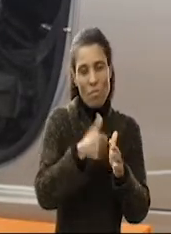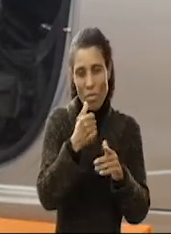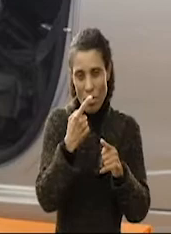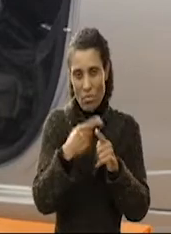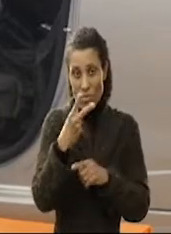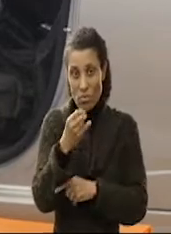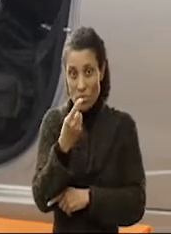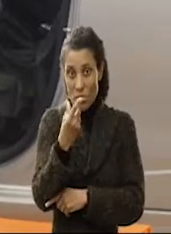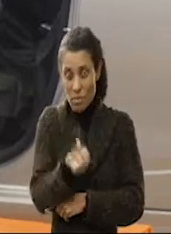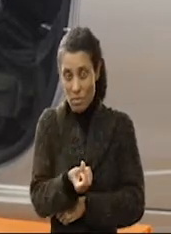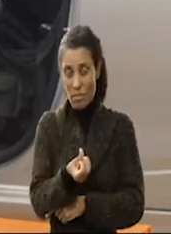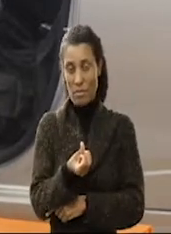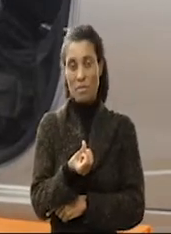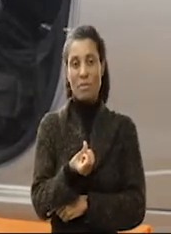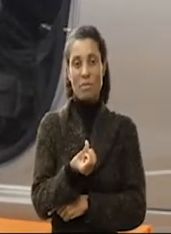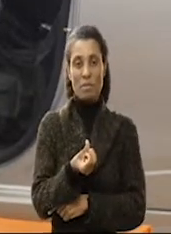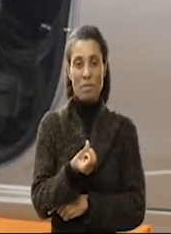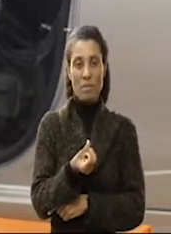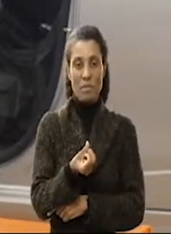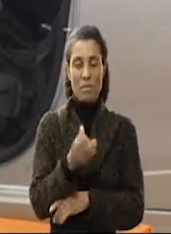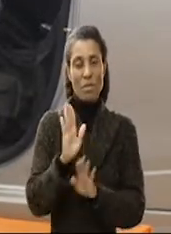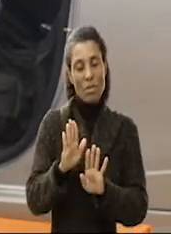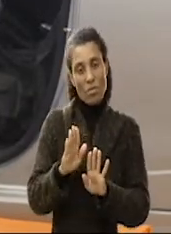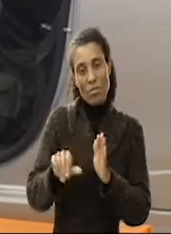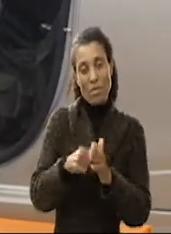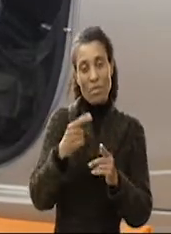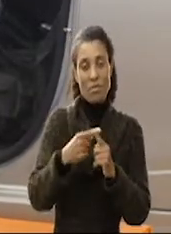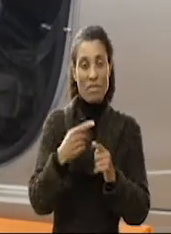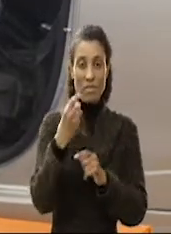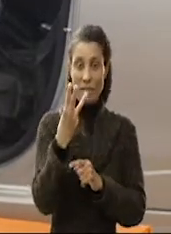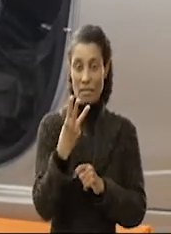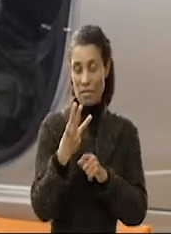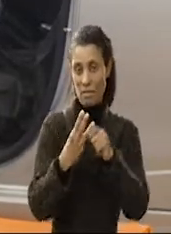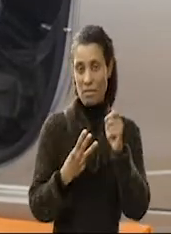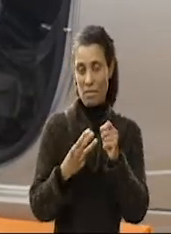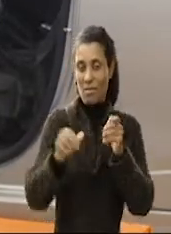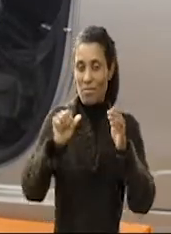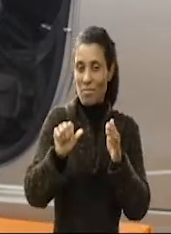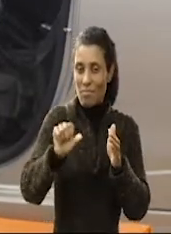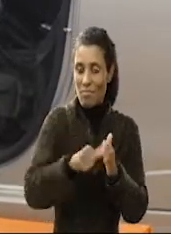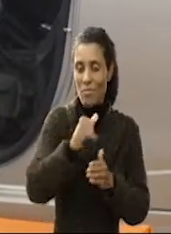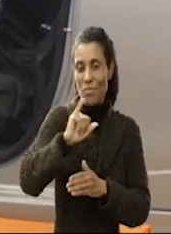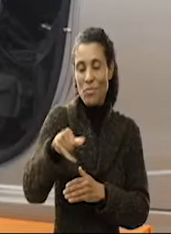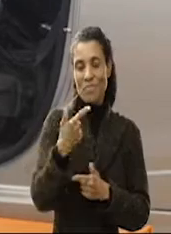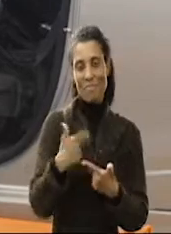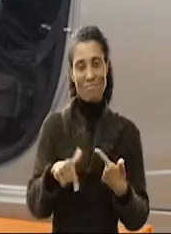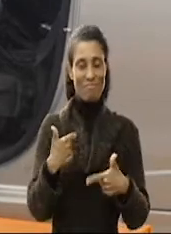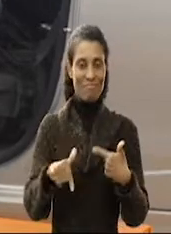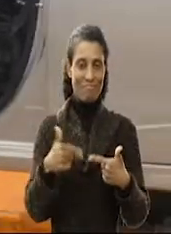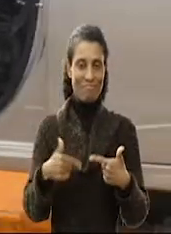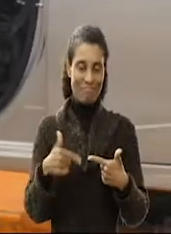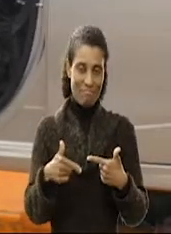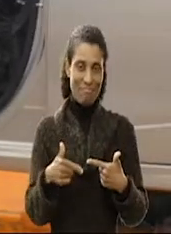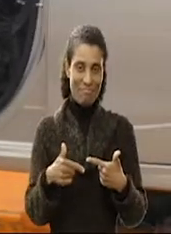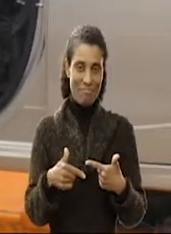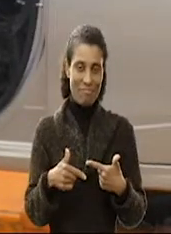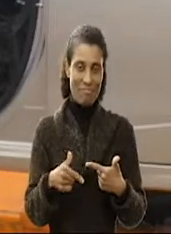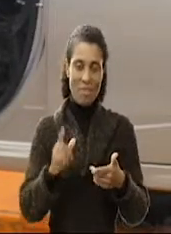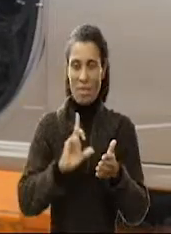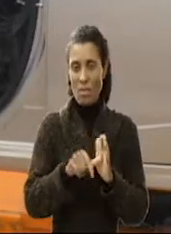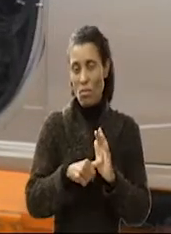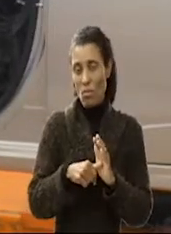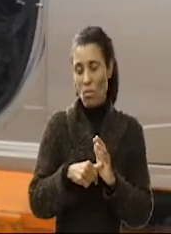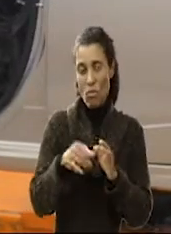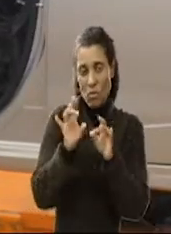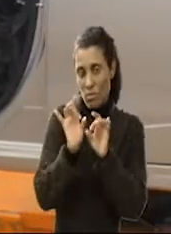Música E fiquei na primeira vez três meses, que foi minha primeira oportunidade de emprego. Eu acabei